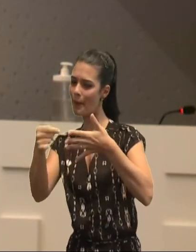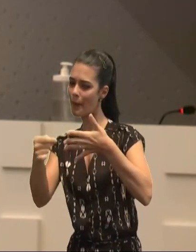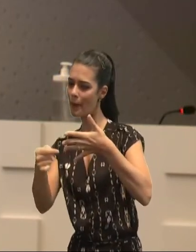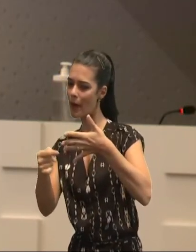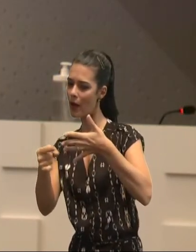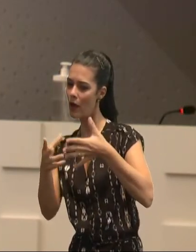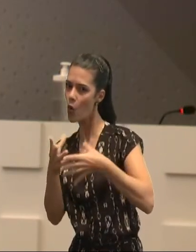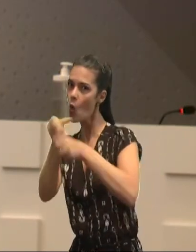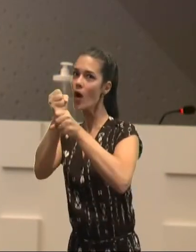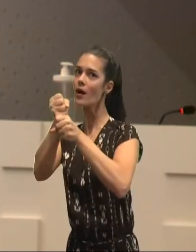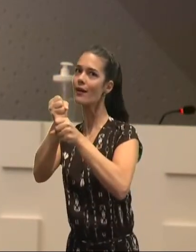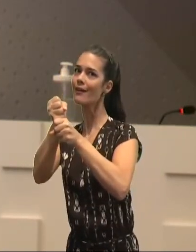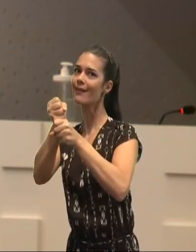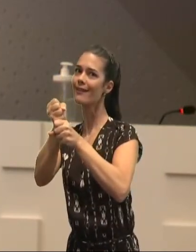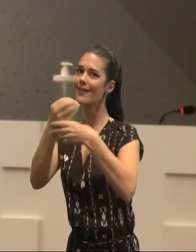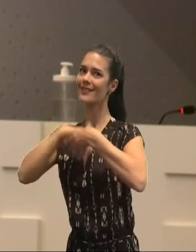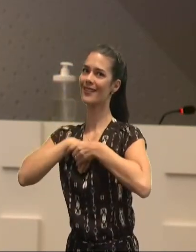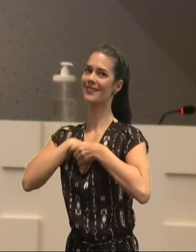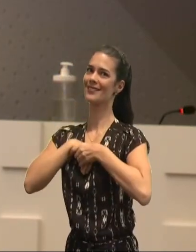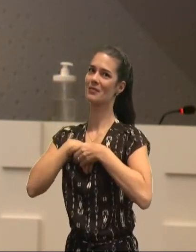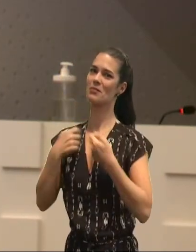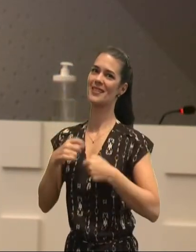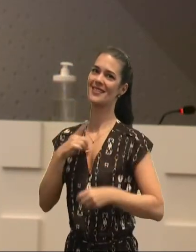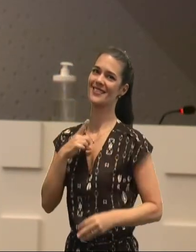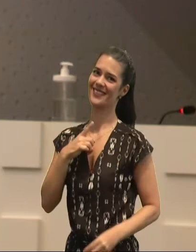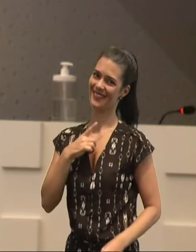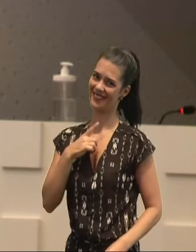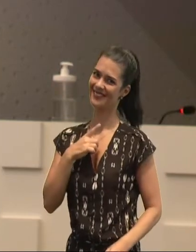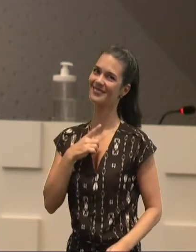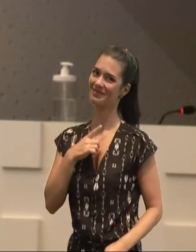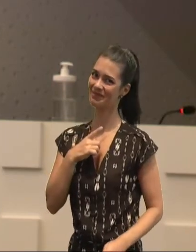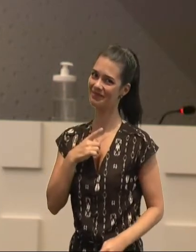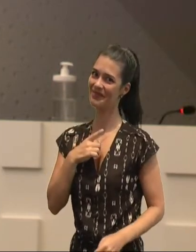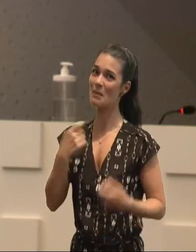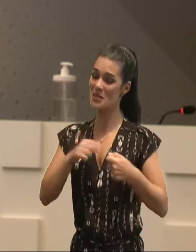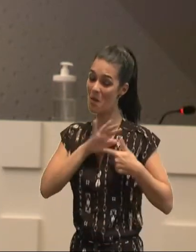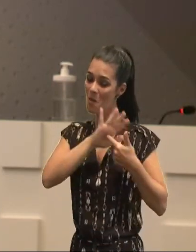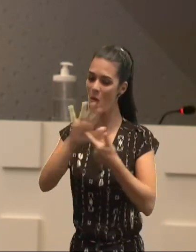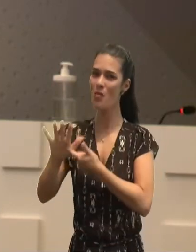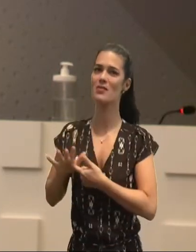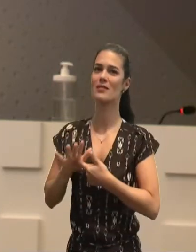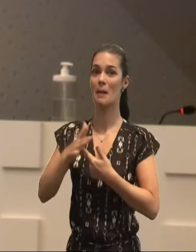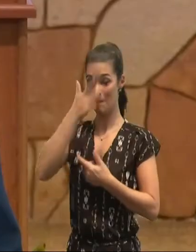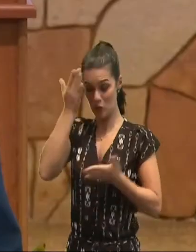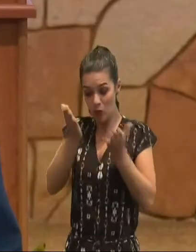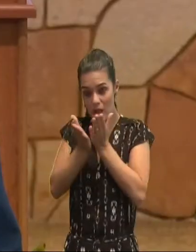Espírito, tem que estar em nós, devem ser exibidas, pelo cristão,